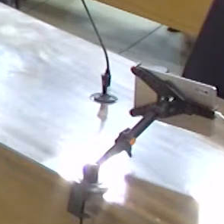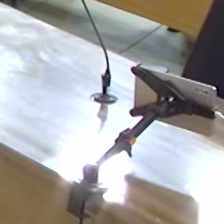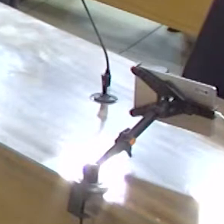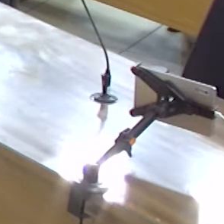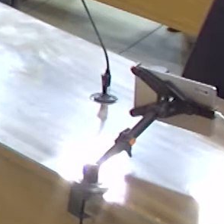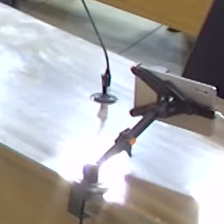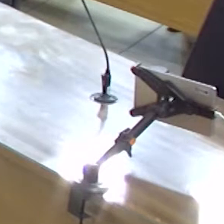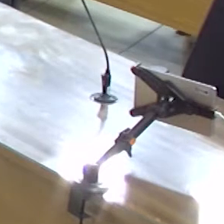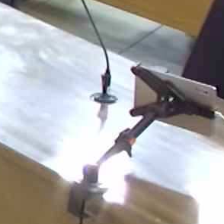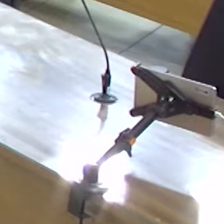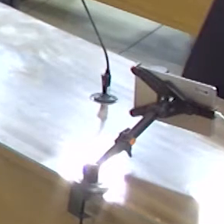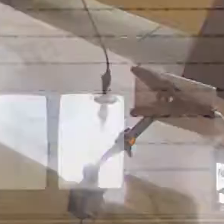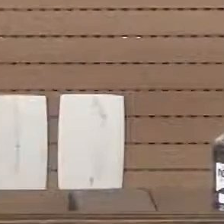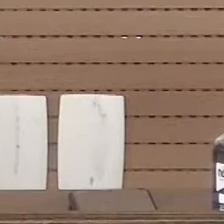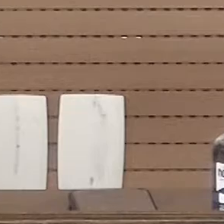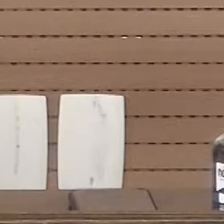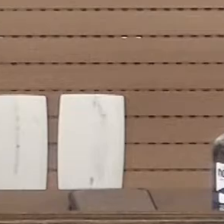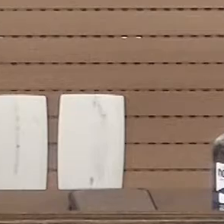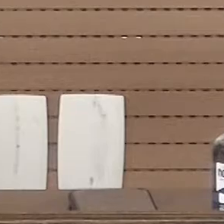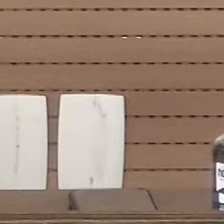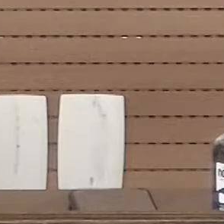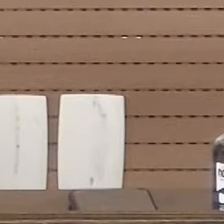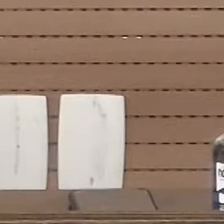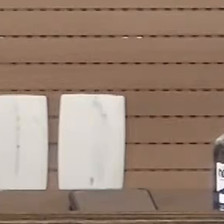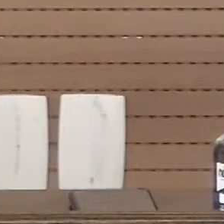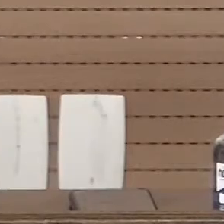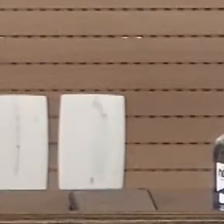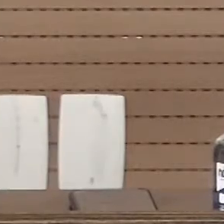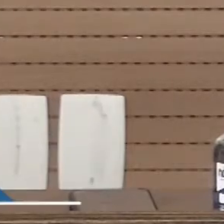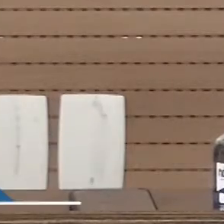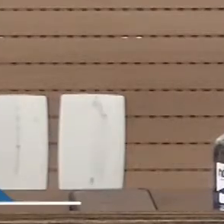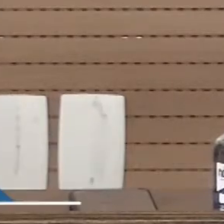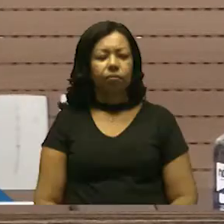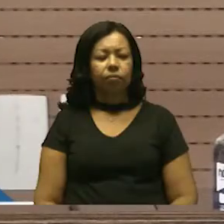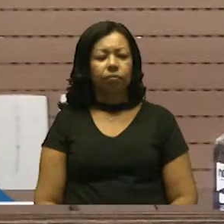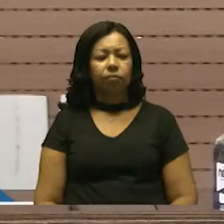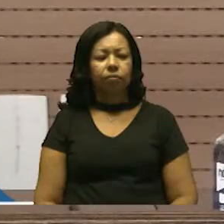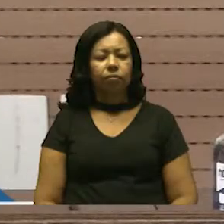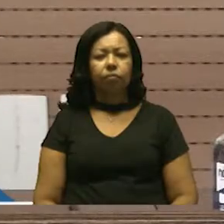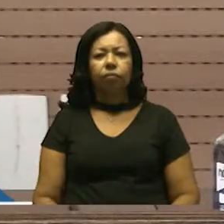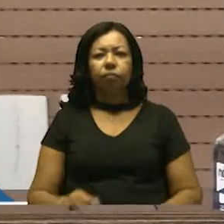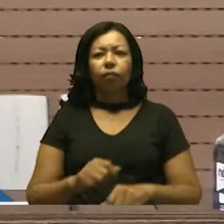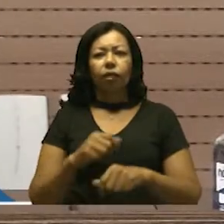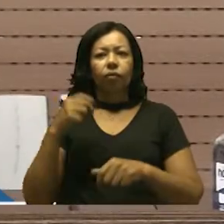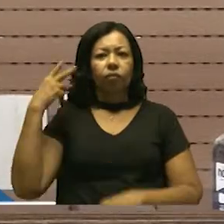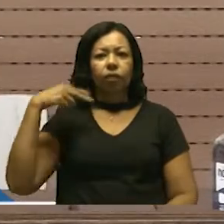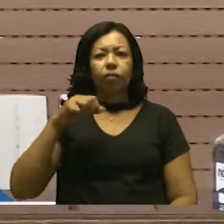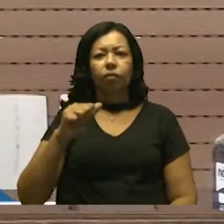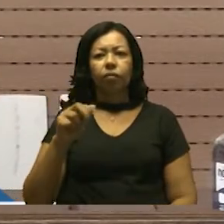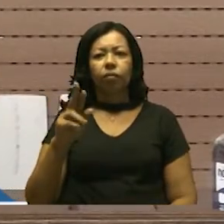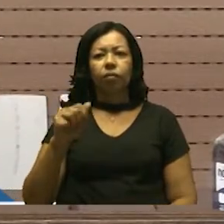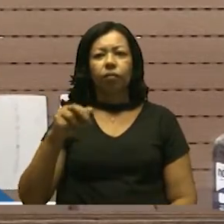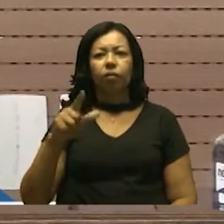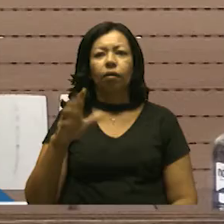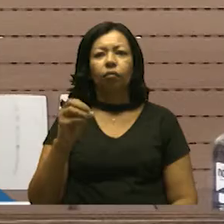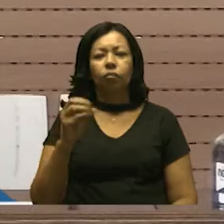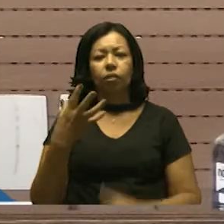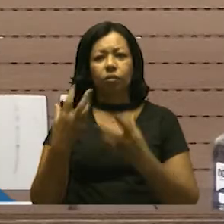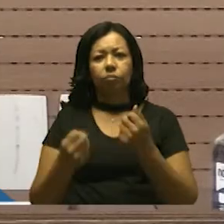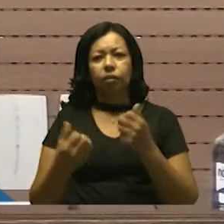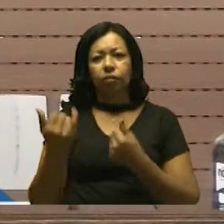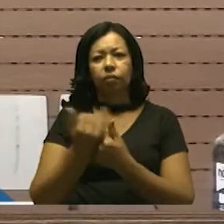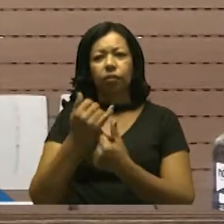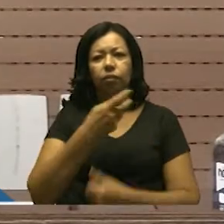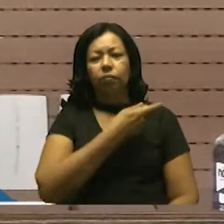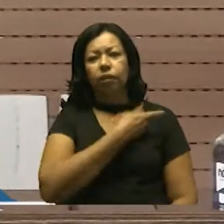Legenda Adriana Convido o vereador Agnaldo Araújo a assumir a vice-presidência, o vereador Laelso Batista